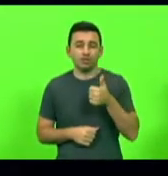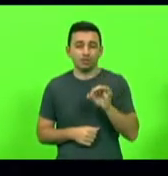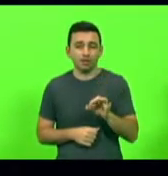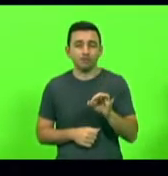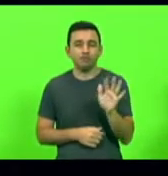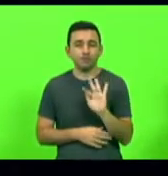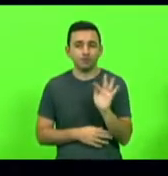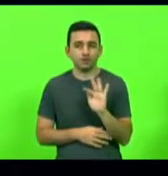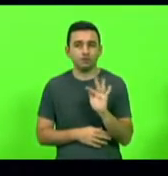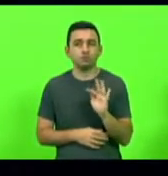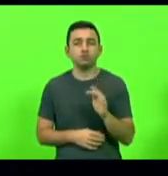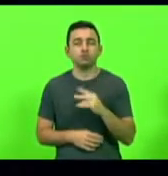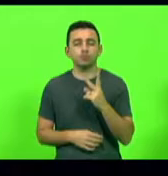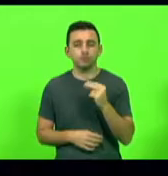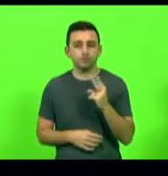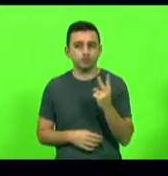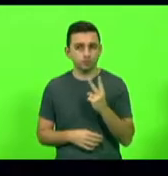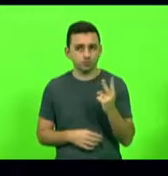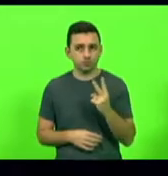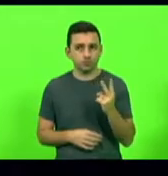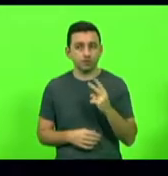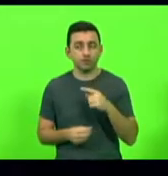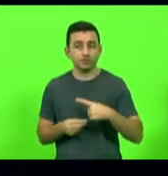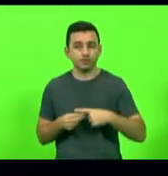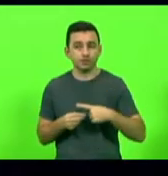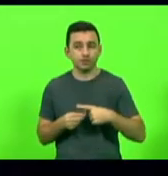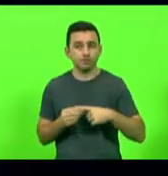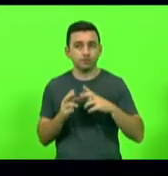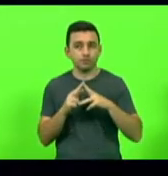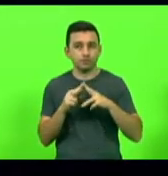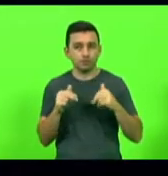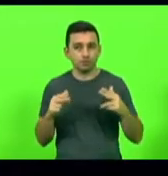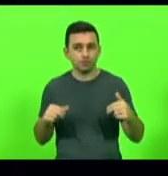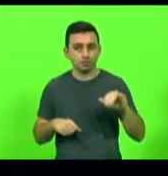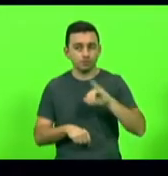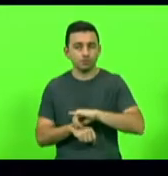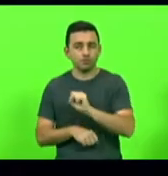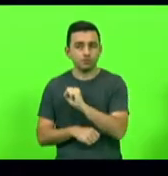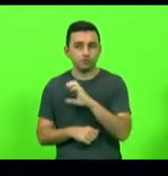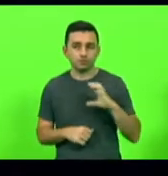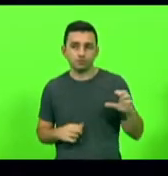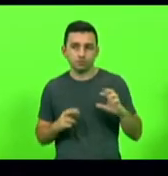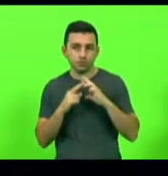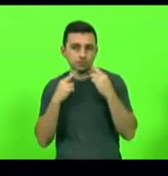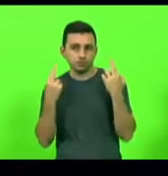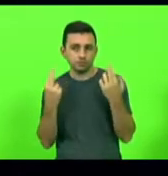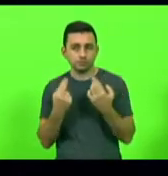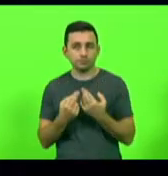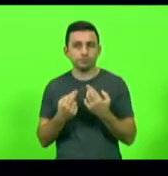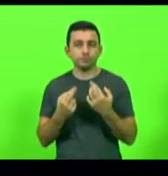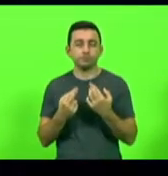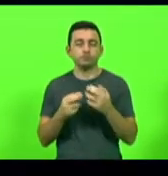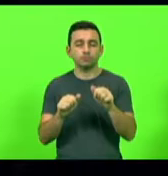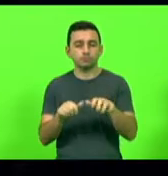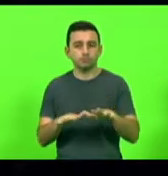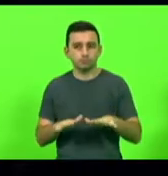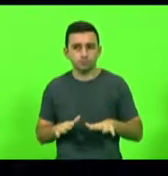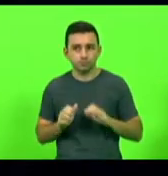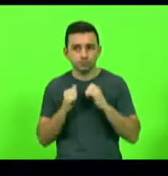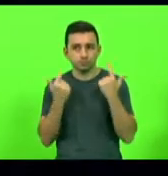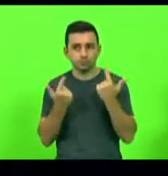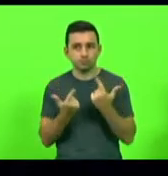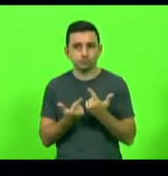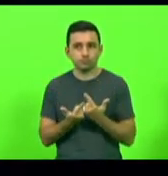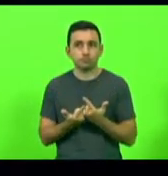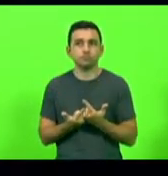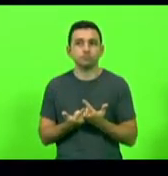2022, nesta cidade de Florianópolis, capital de Santa Catarina, reuniu-se à Assembleia Legislativa em sessão ordinária.